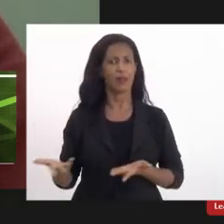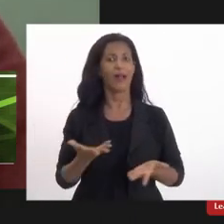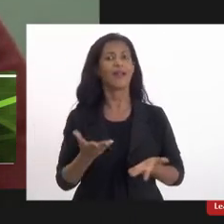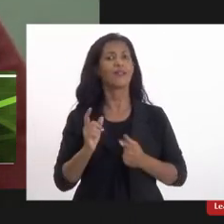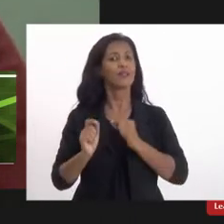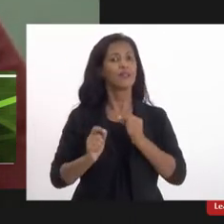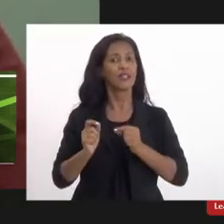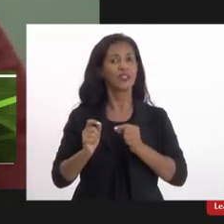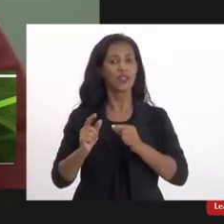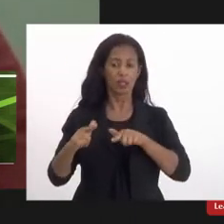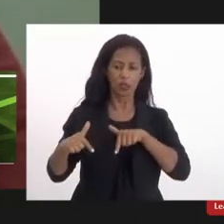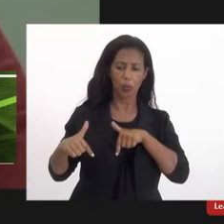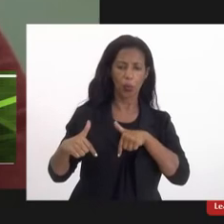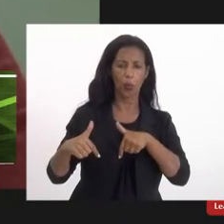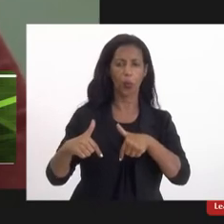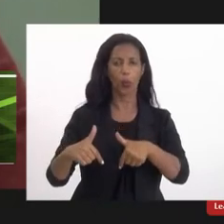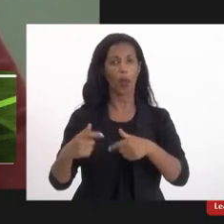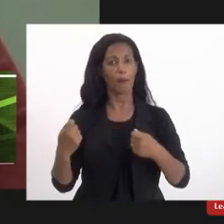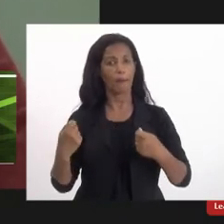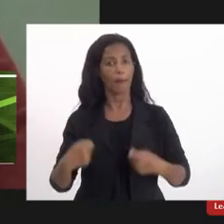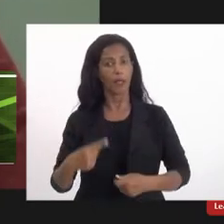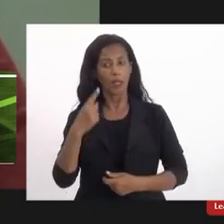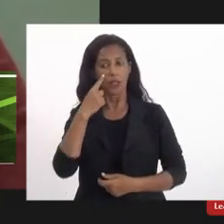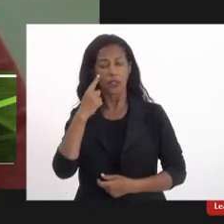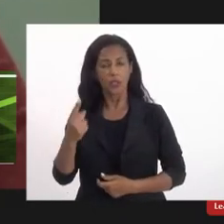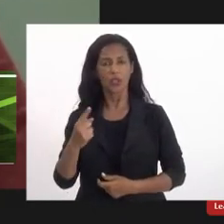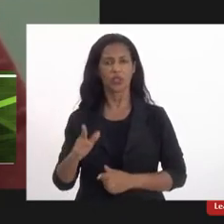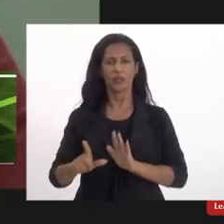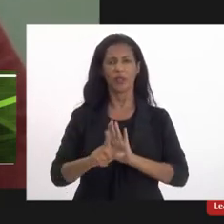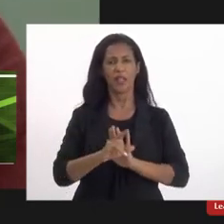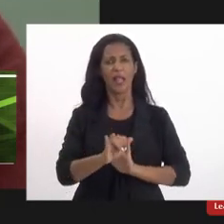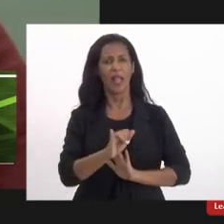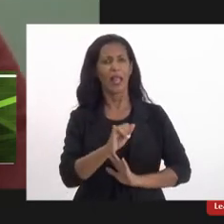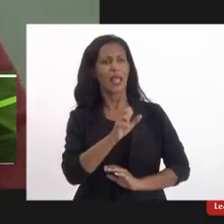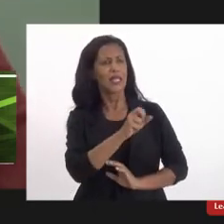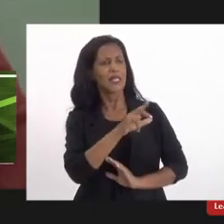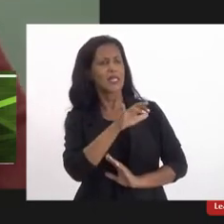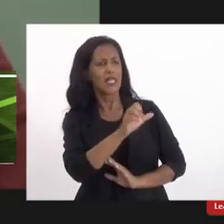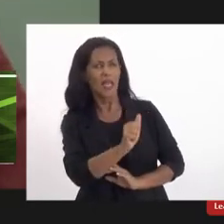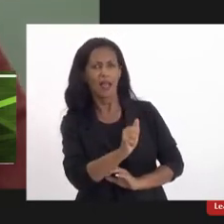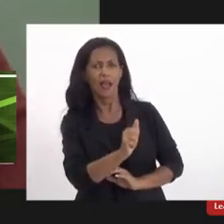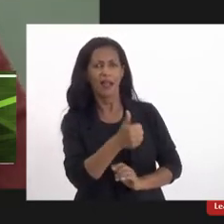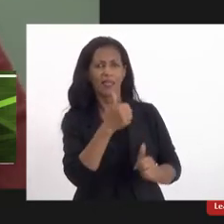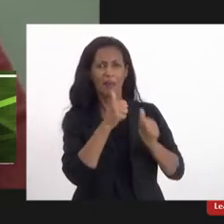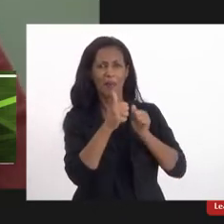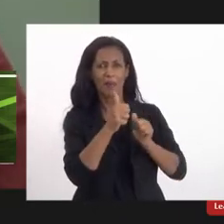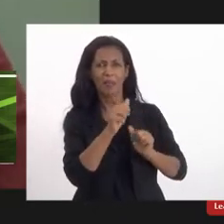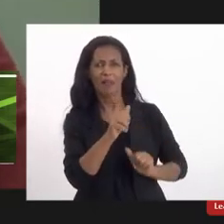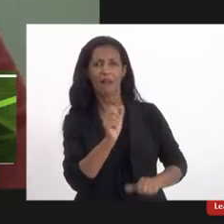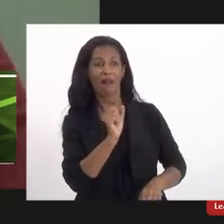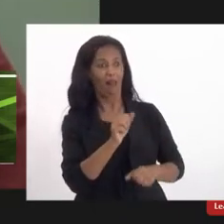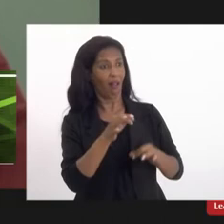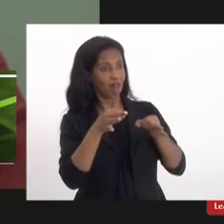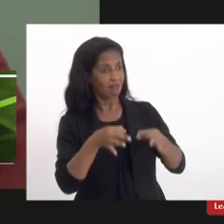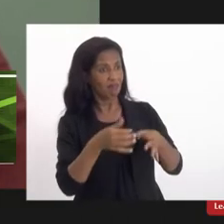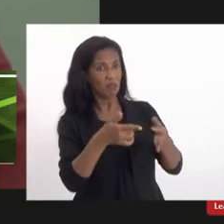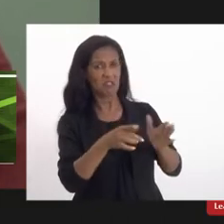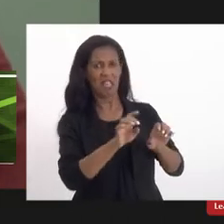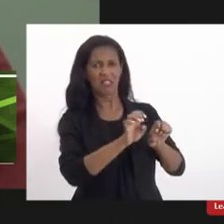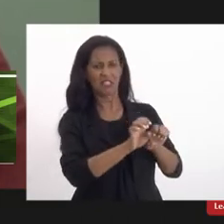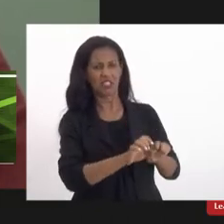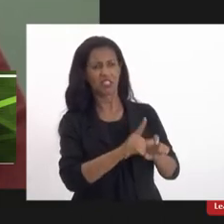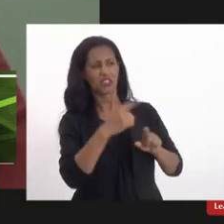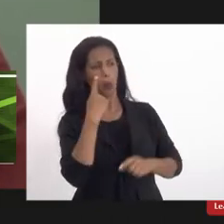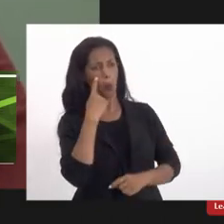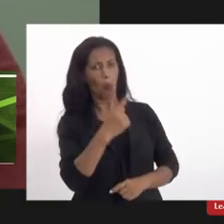campanhas. A gente pensa aqui, a gente vê a campanha da Lei Seca, super deu certo, acho bem bacana, as estatísticas mostram